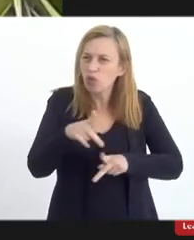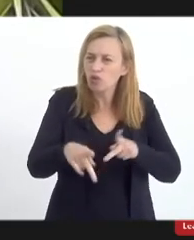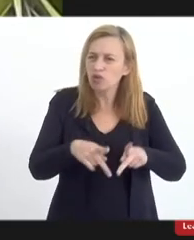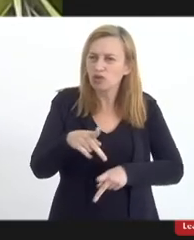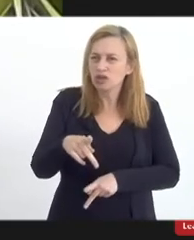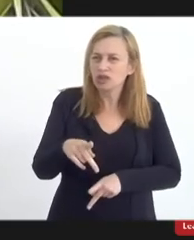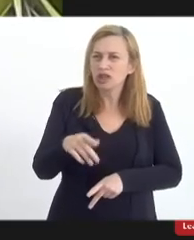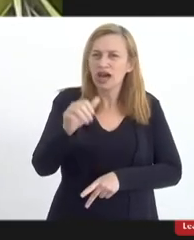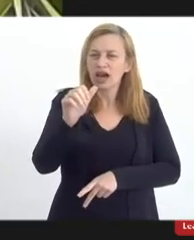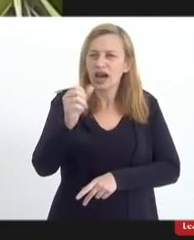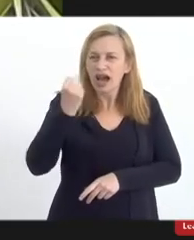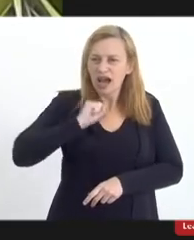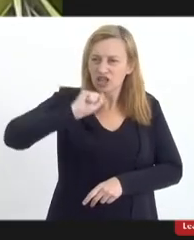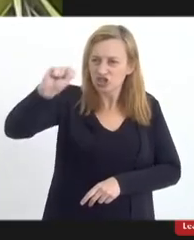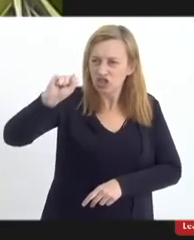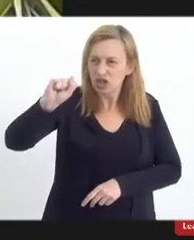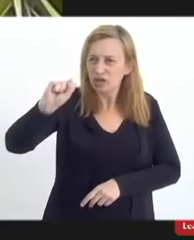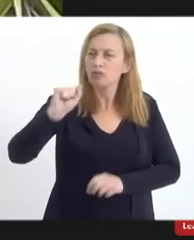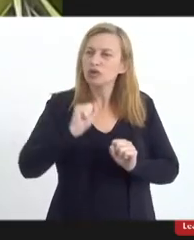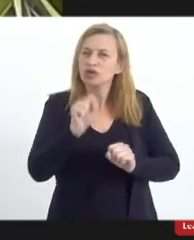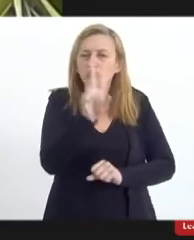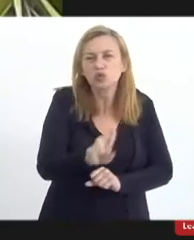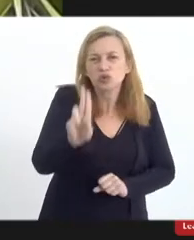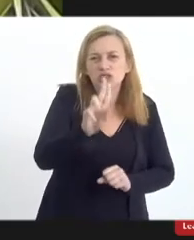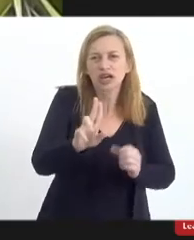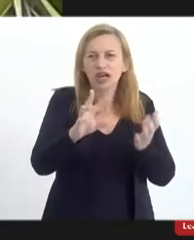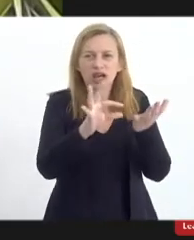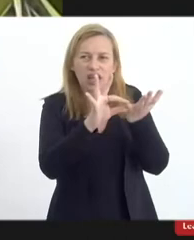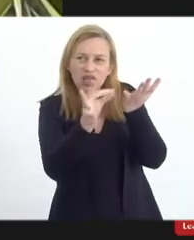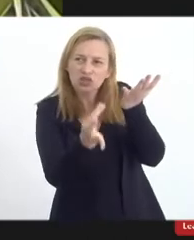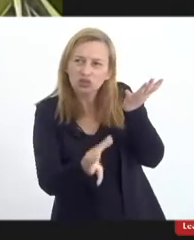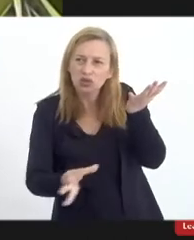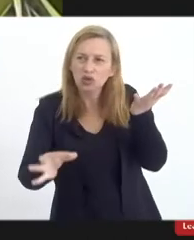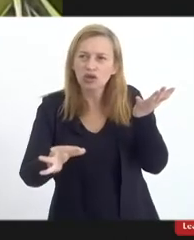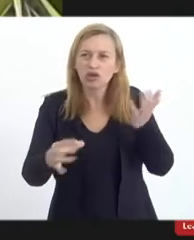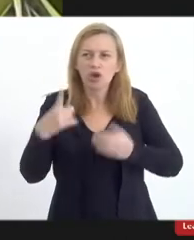usar as macaias, as folhas, para as nossas oferendas.